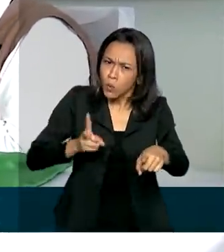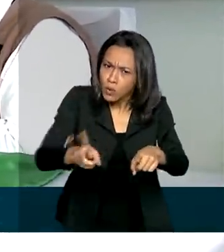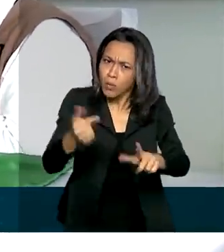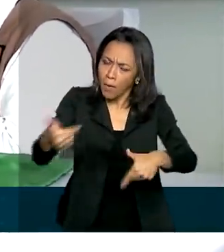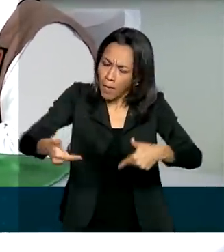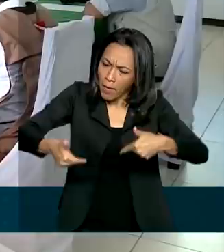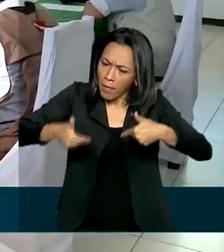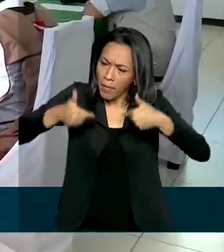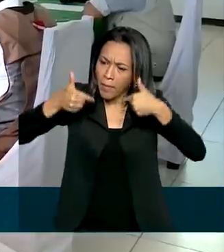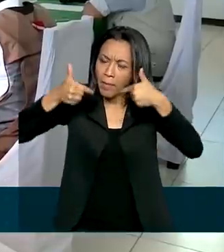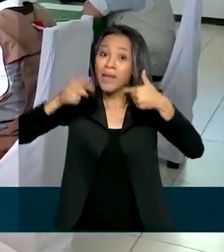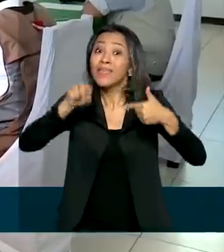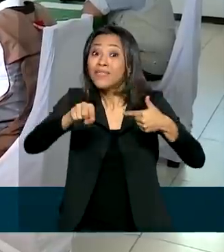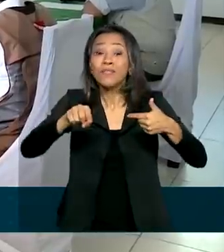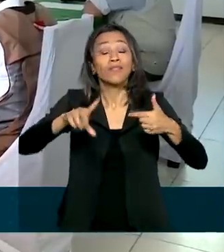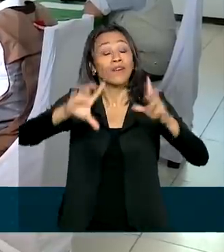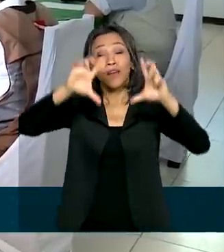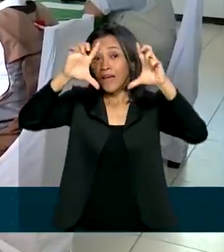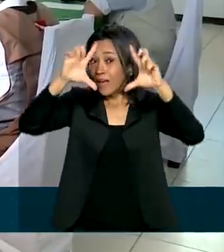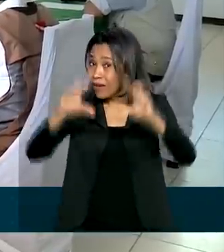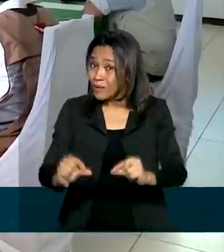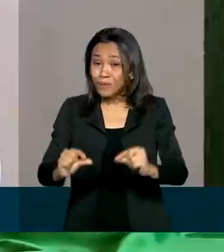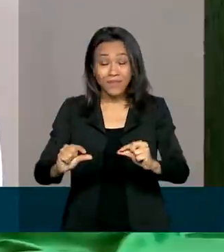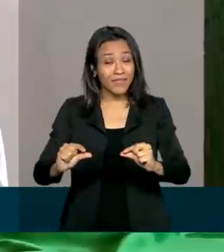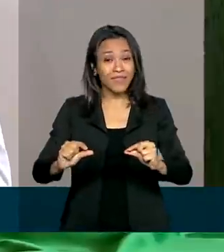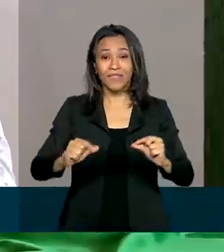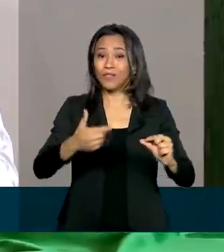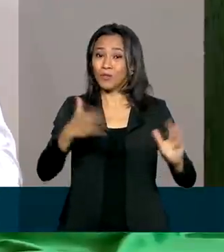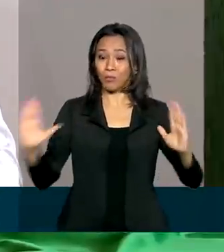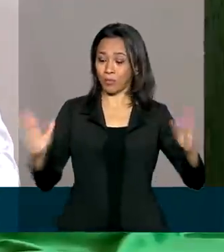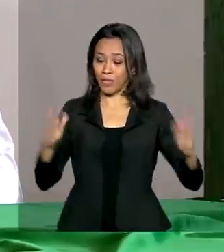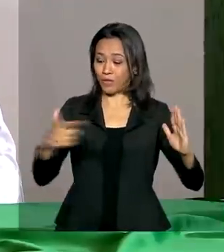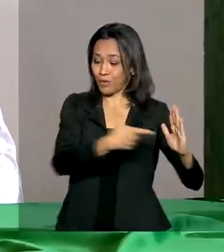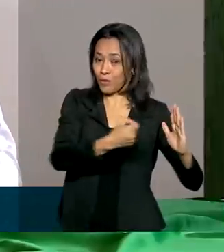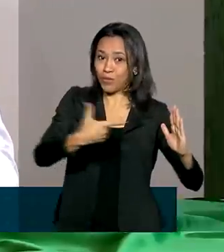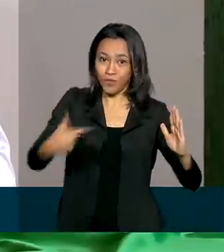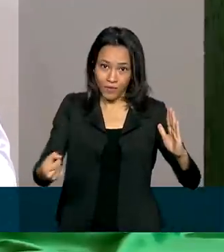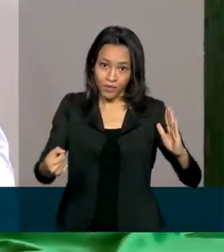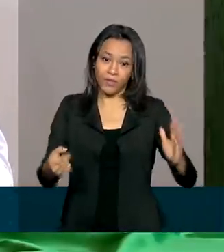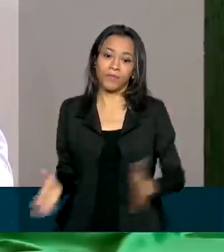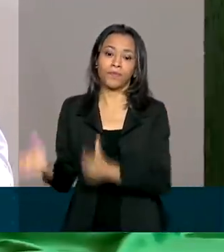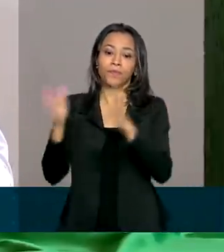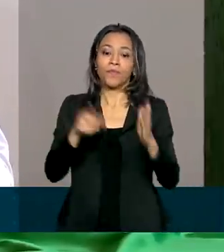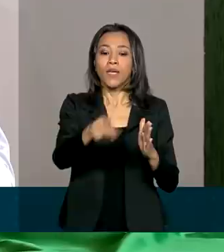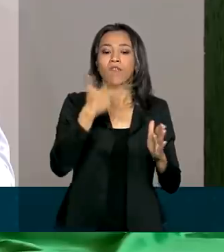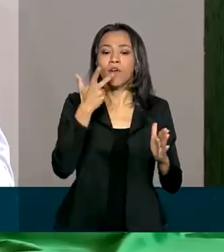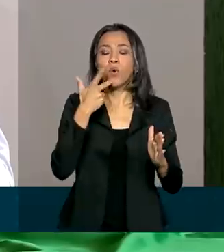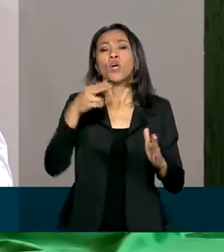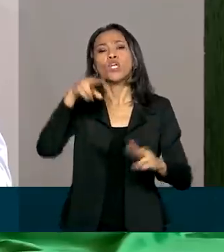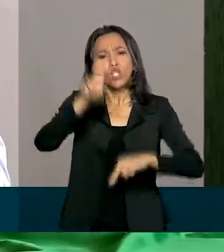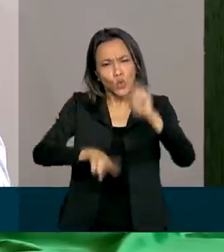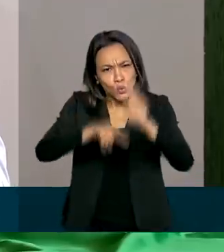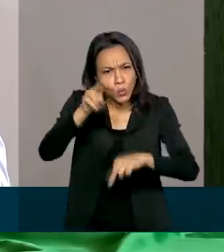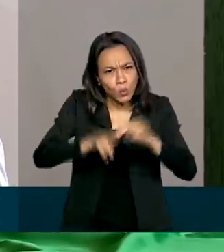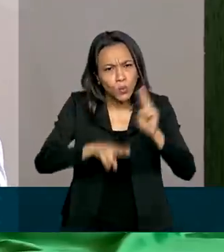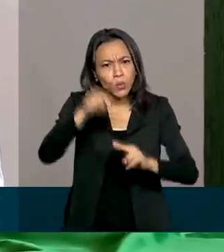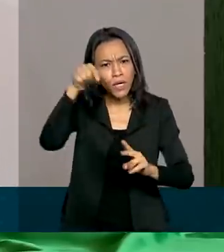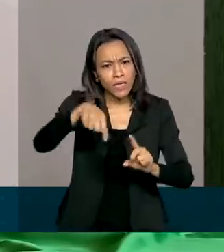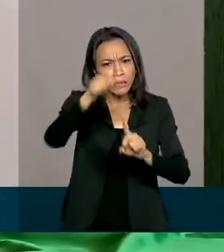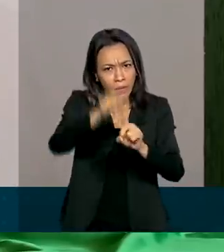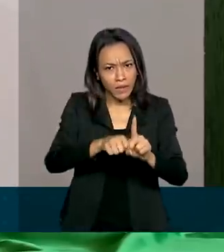esperar queda para todo o ano de 2020. A linha histórica mostra que junho é quando